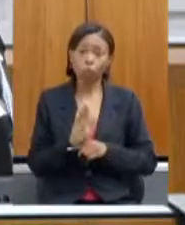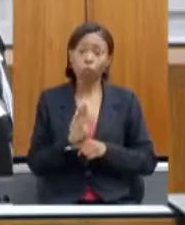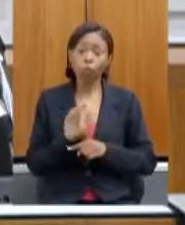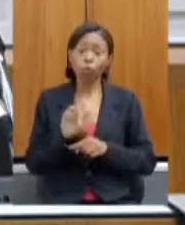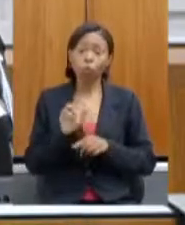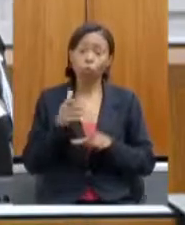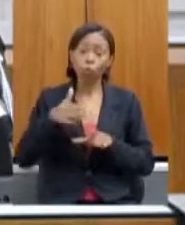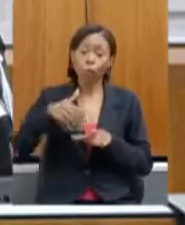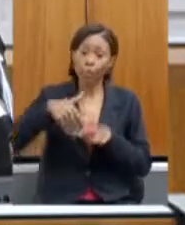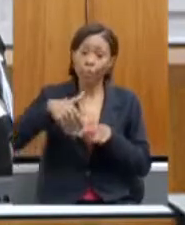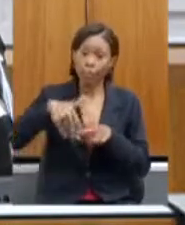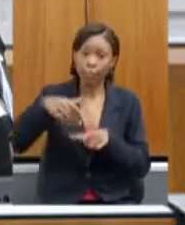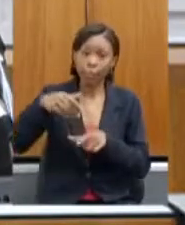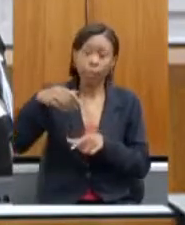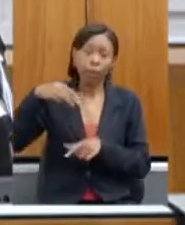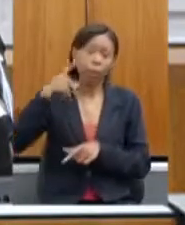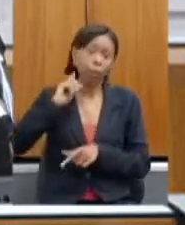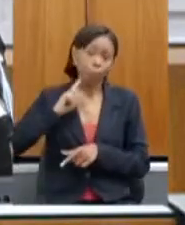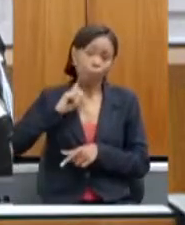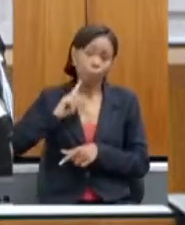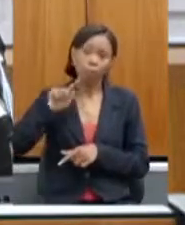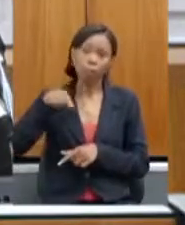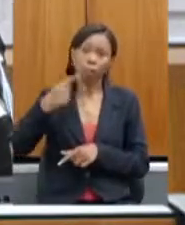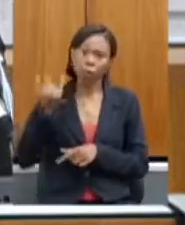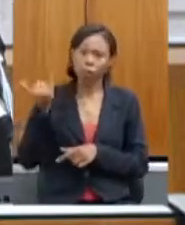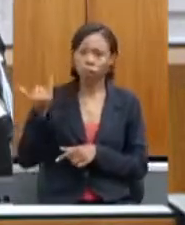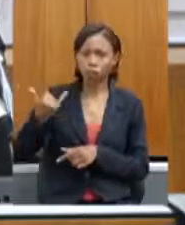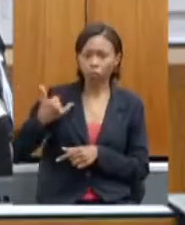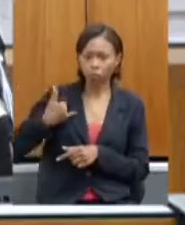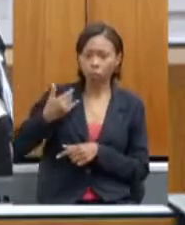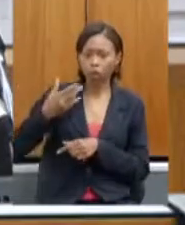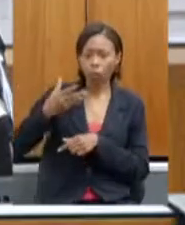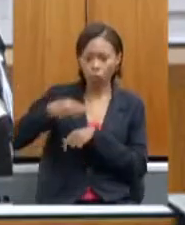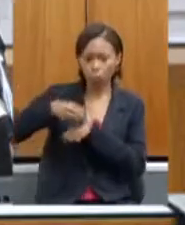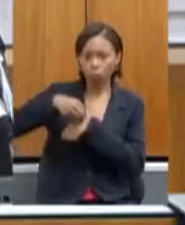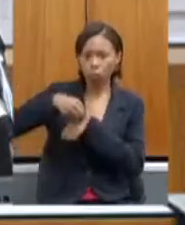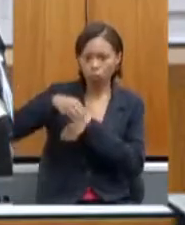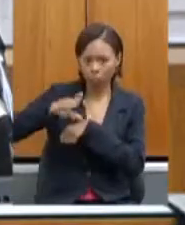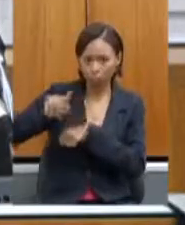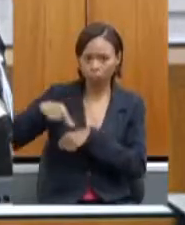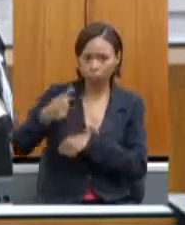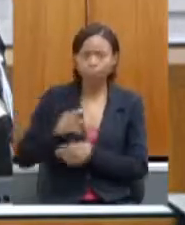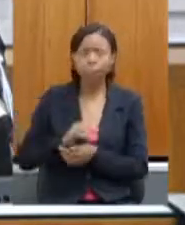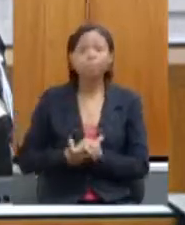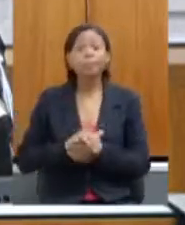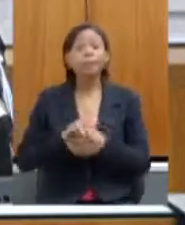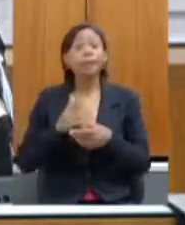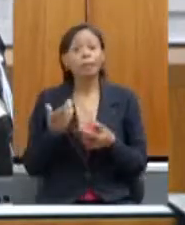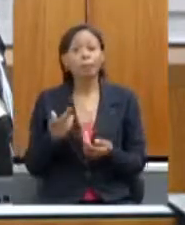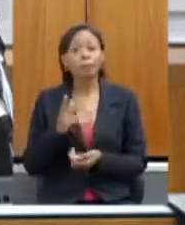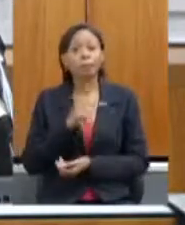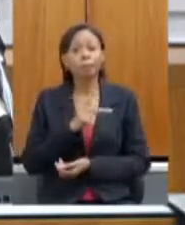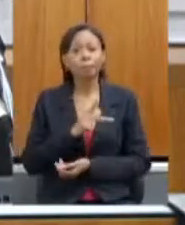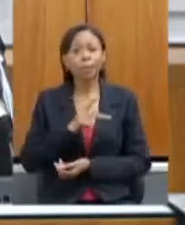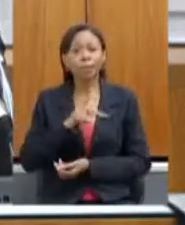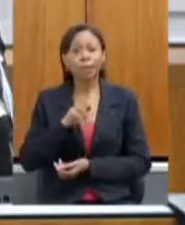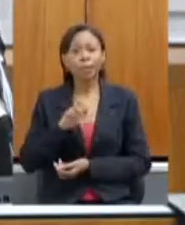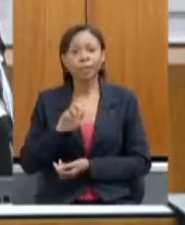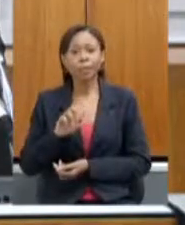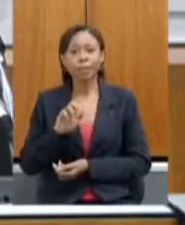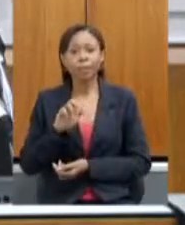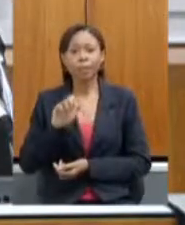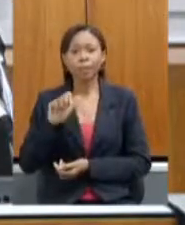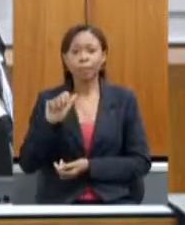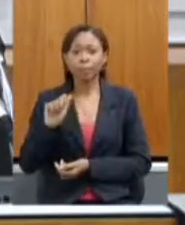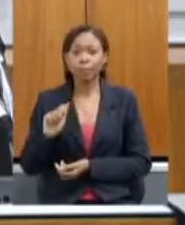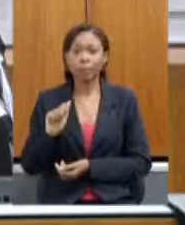passa ou encaminha para a assessoria do senhor. Mais aqui, muito obrigada. Ah, e sobre o PAA, o senhor me perguntou, serão